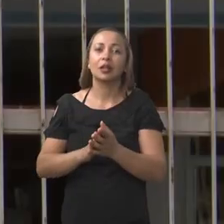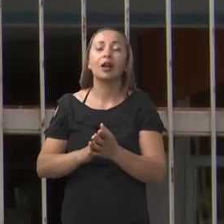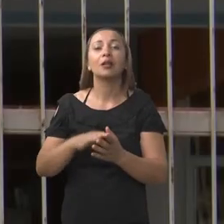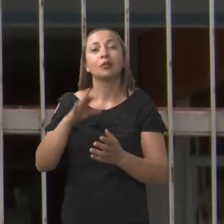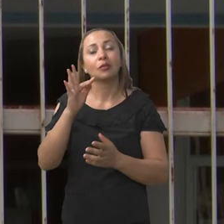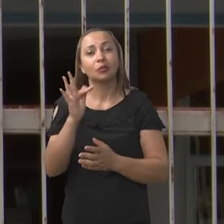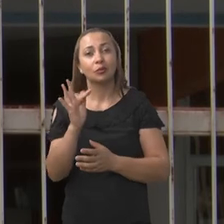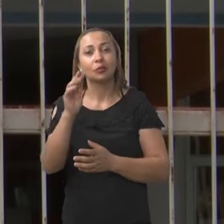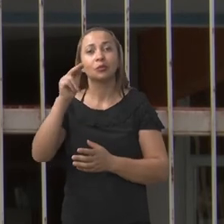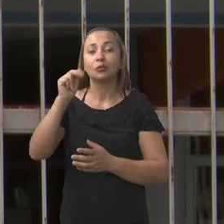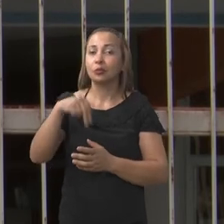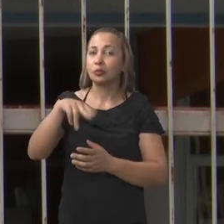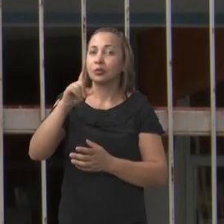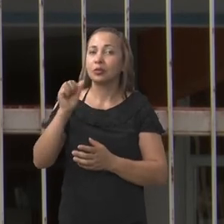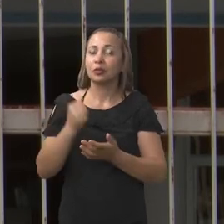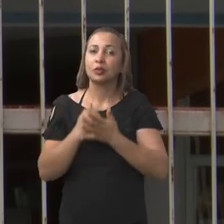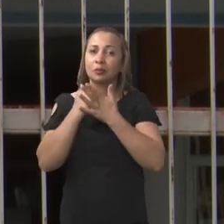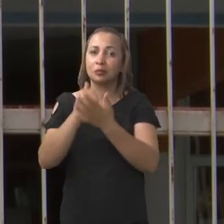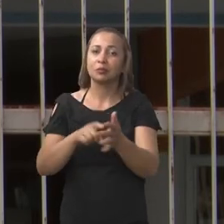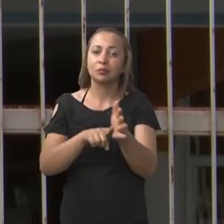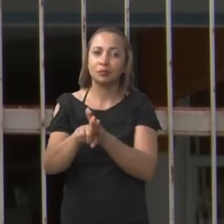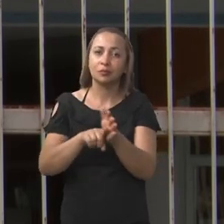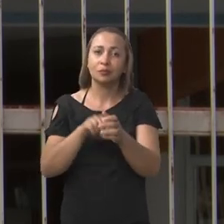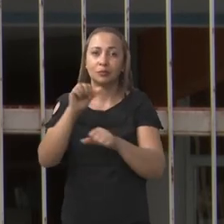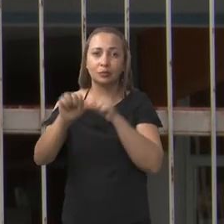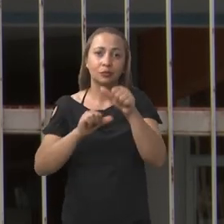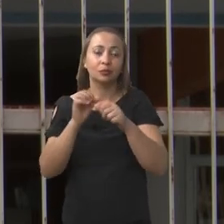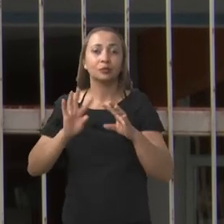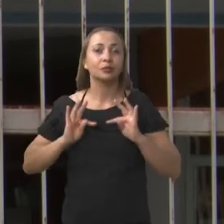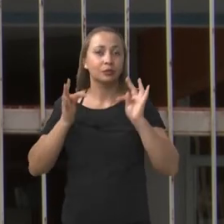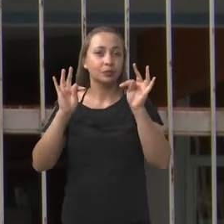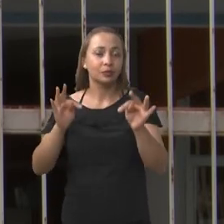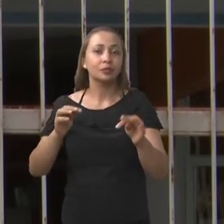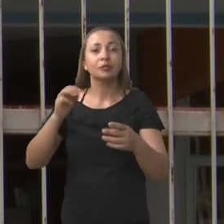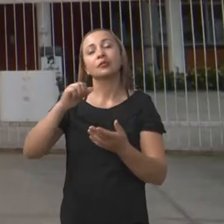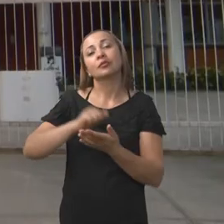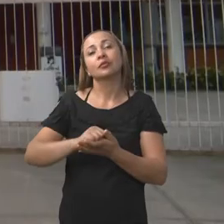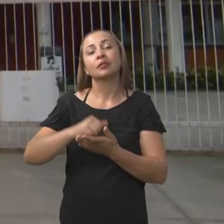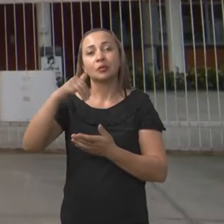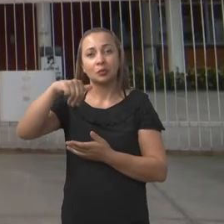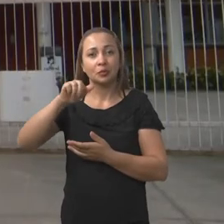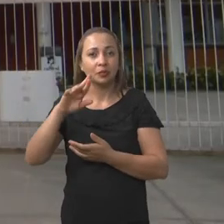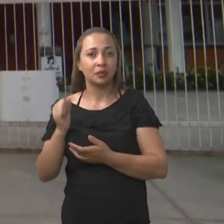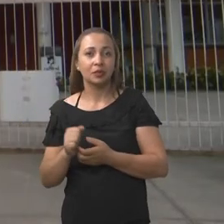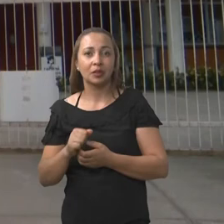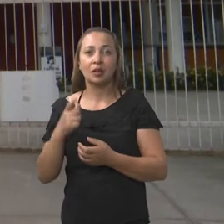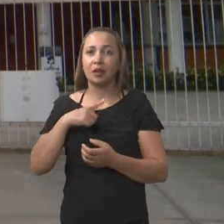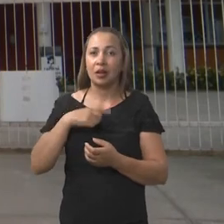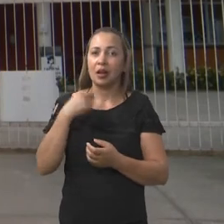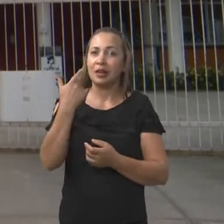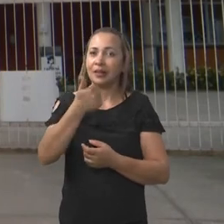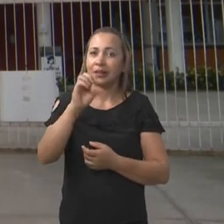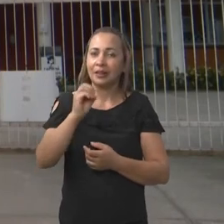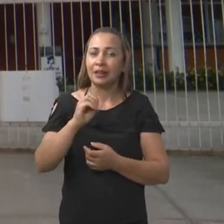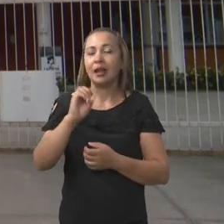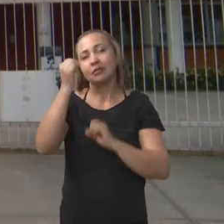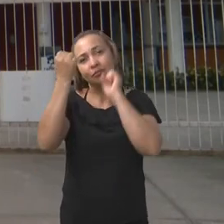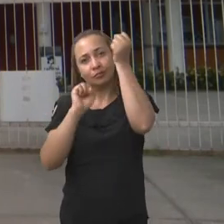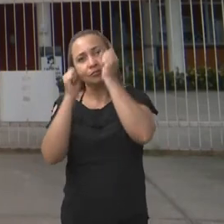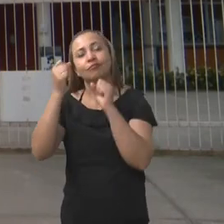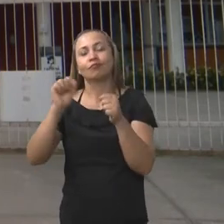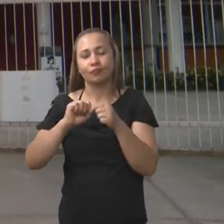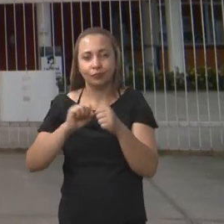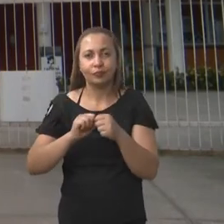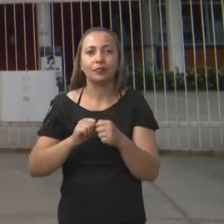Fundação de Amparo à Pesquisa e ao Desenvolvimento Científico e Tecnológico do Maranhão custeou 10 protótipos que